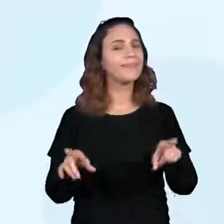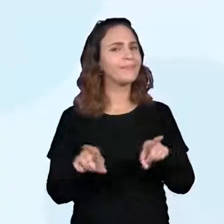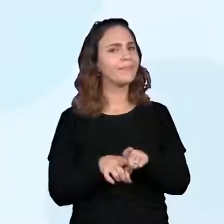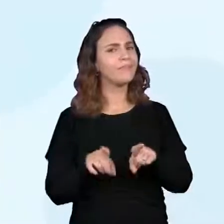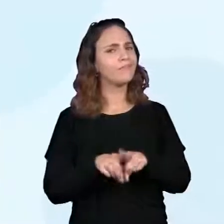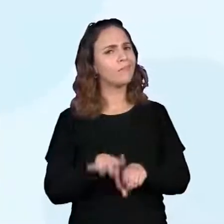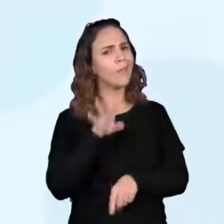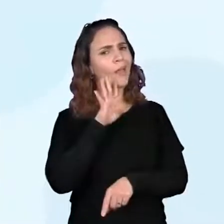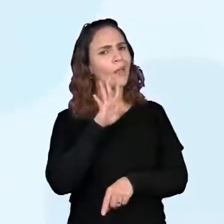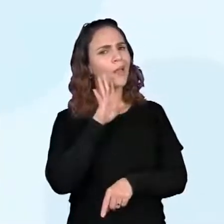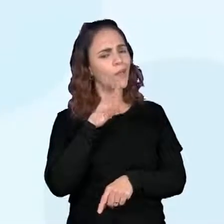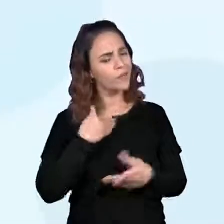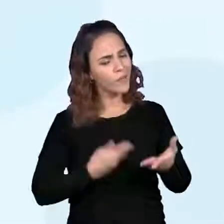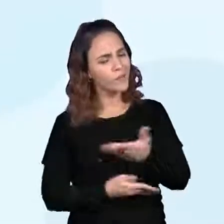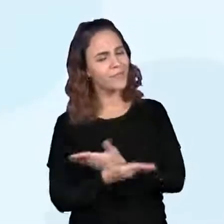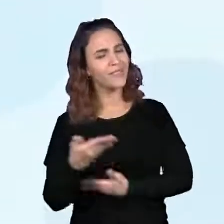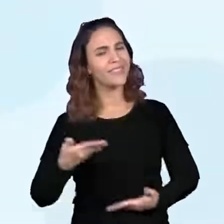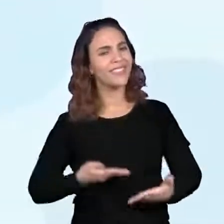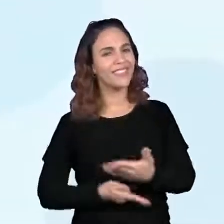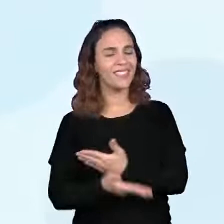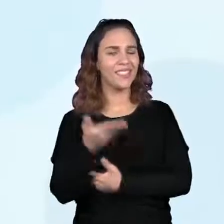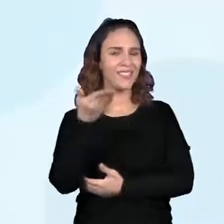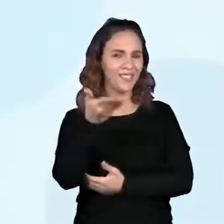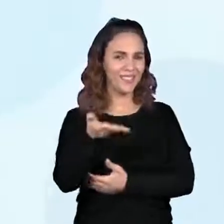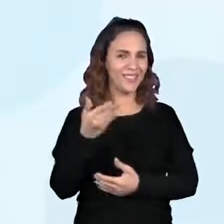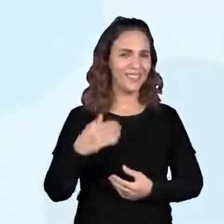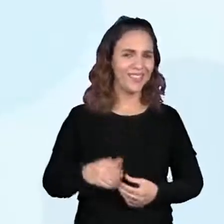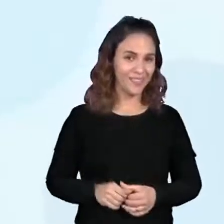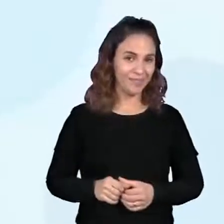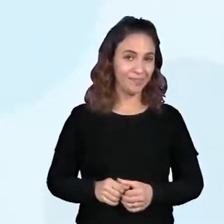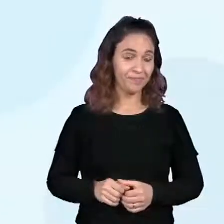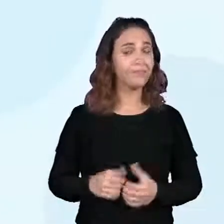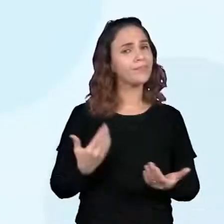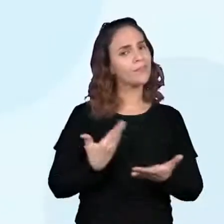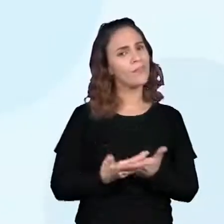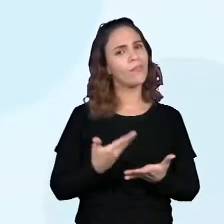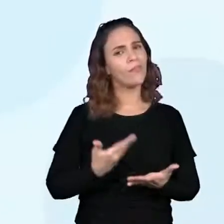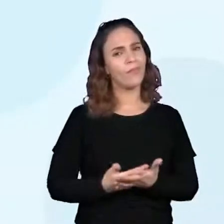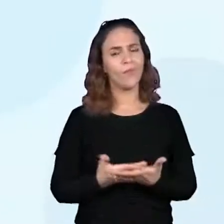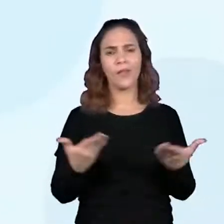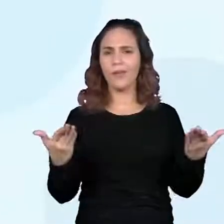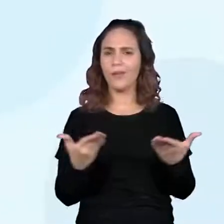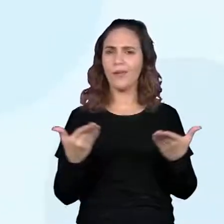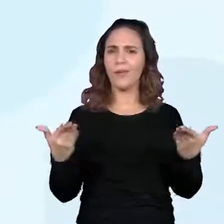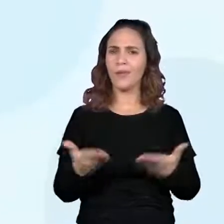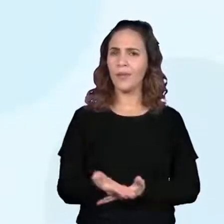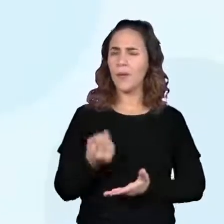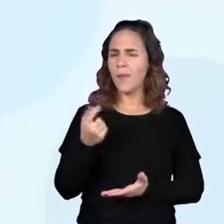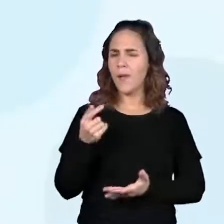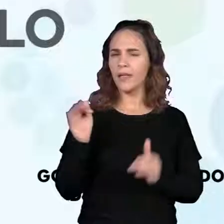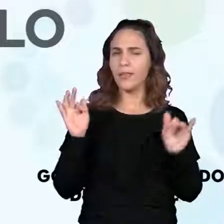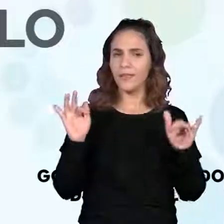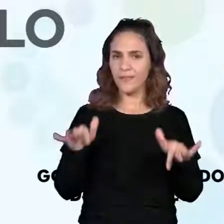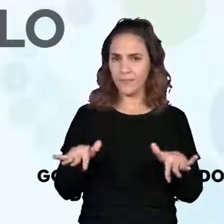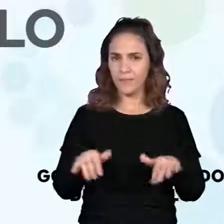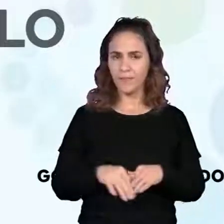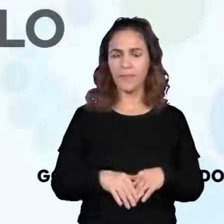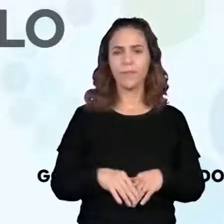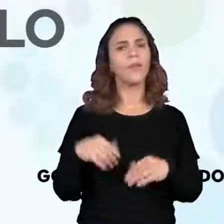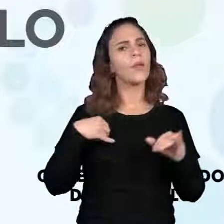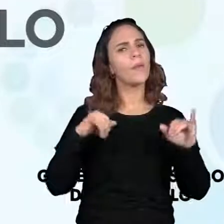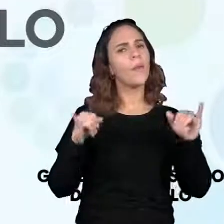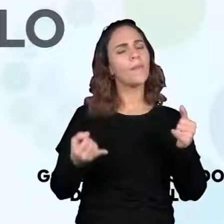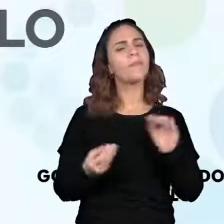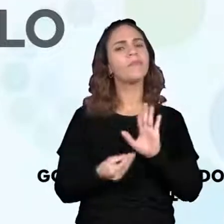muito legal compartilhar tudo isso com vocês. A nossa aula está acabando. Vou deixar